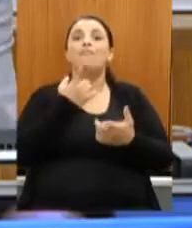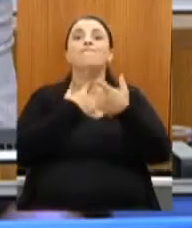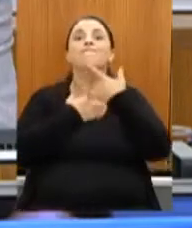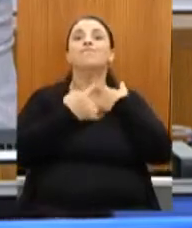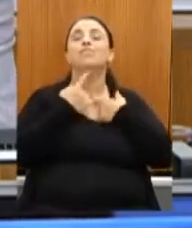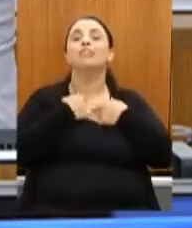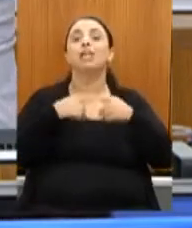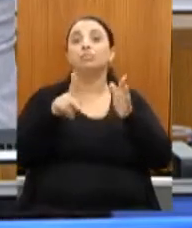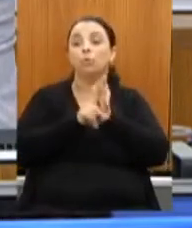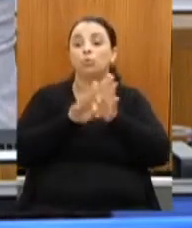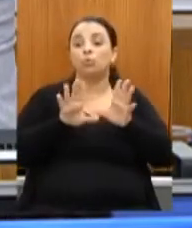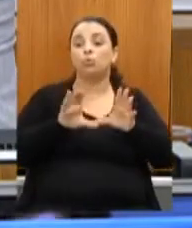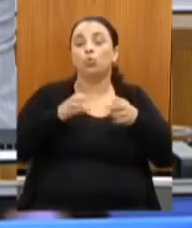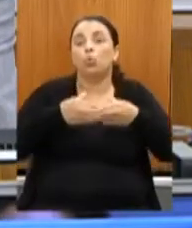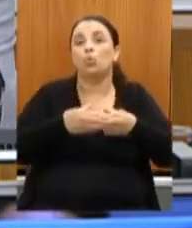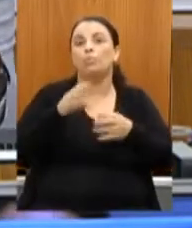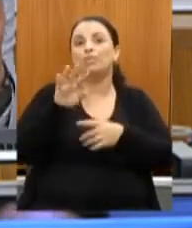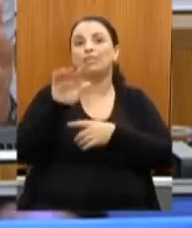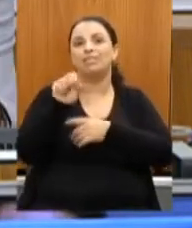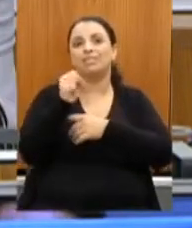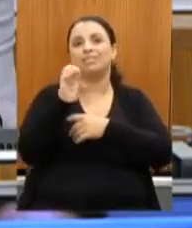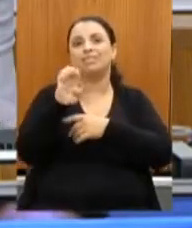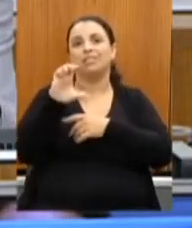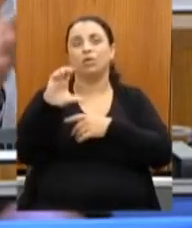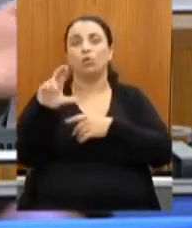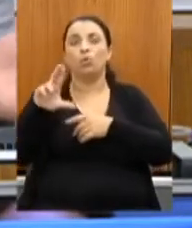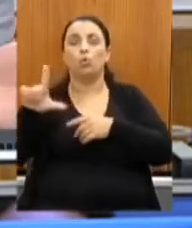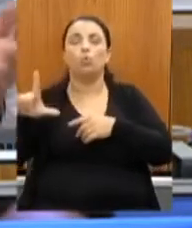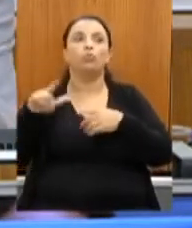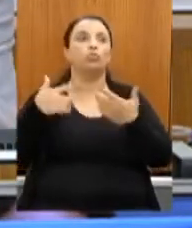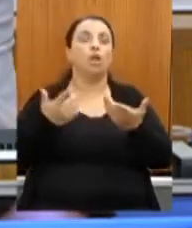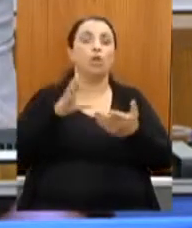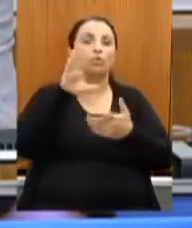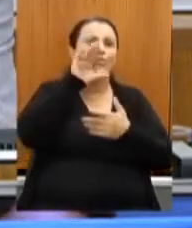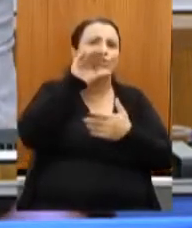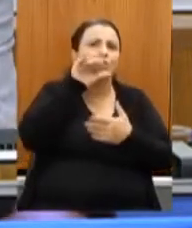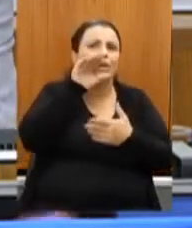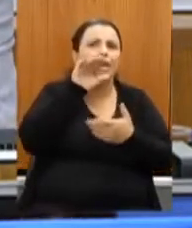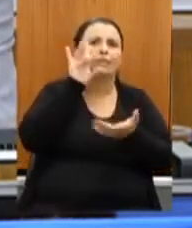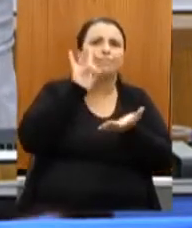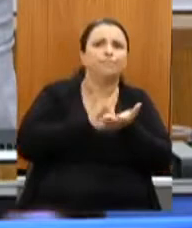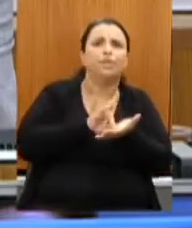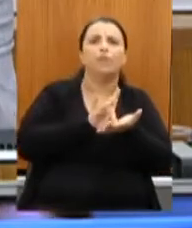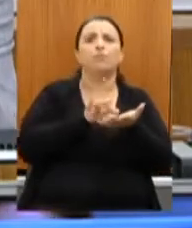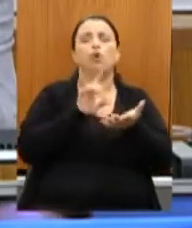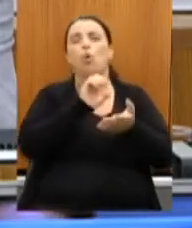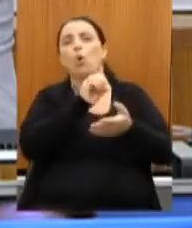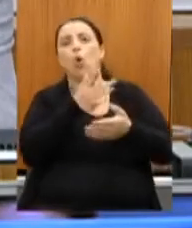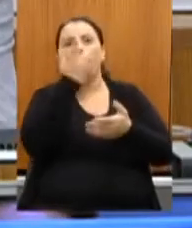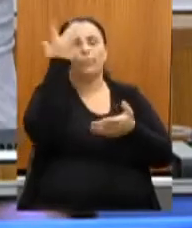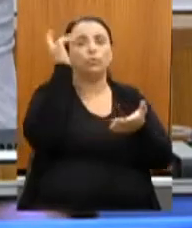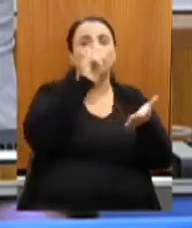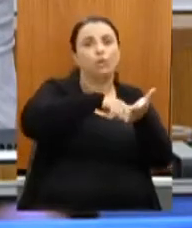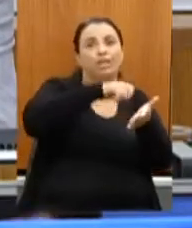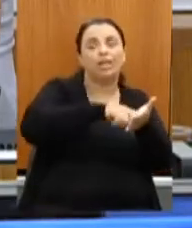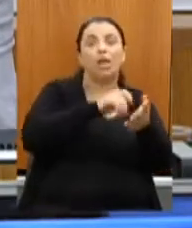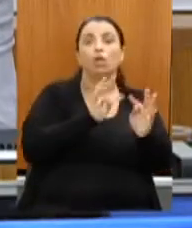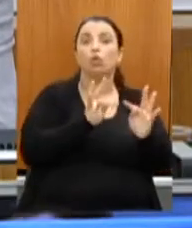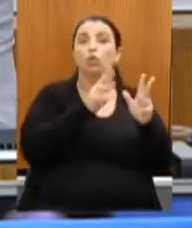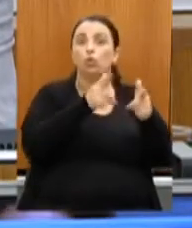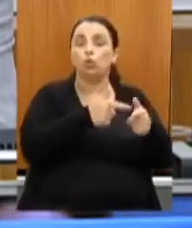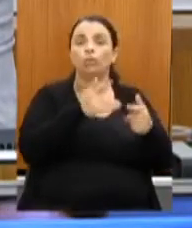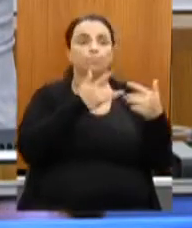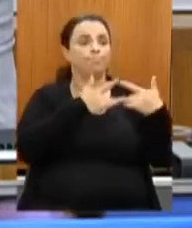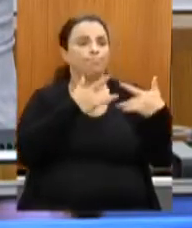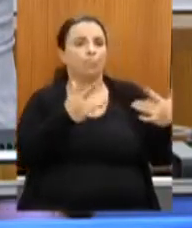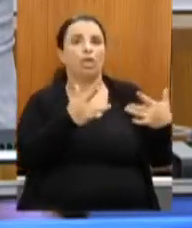Secult, os nossos funcionários efetivos ou comissionados, todos vocacionados, a quem eu deixo